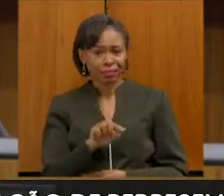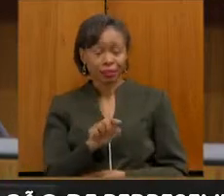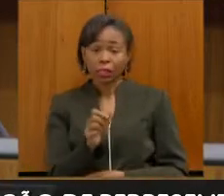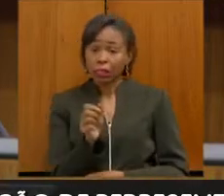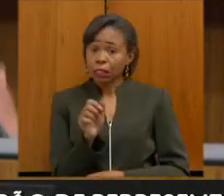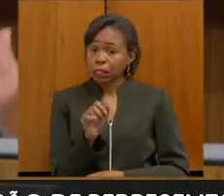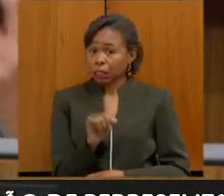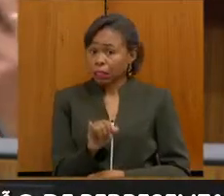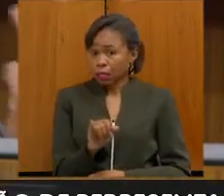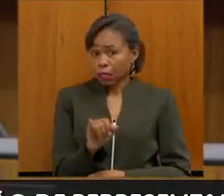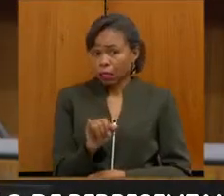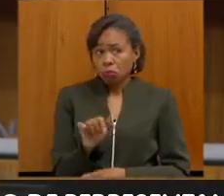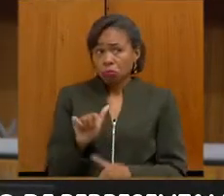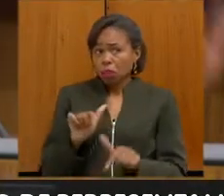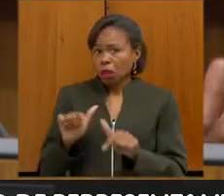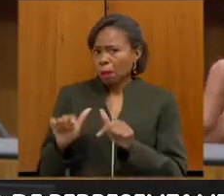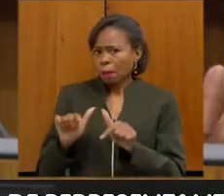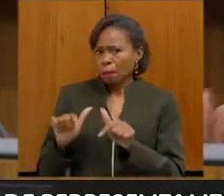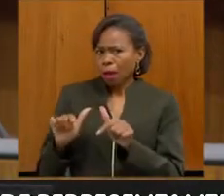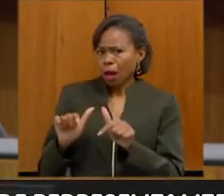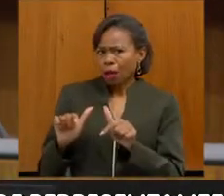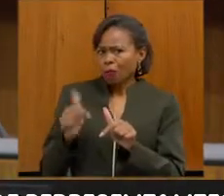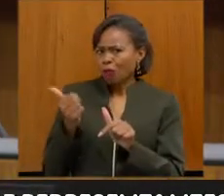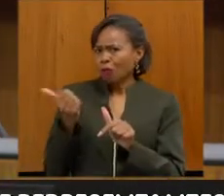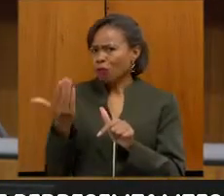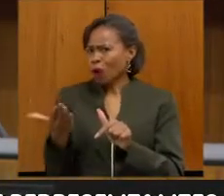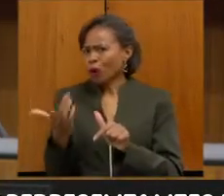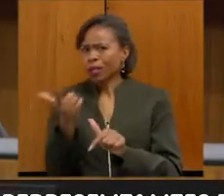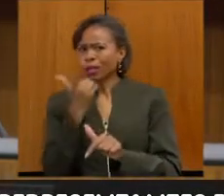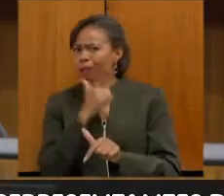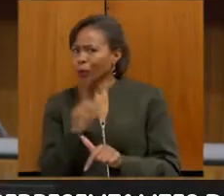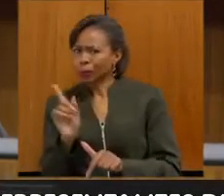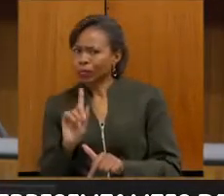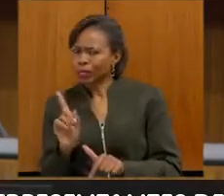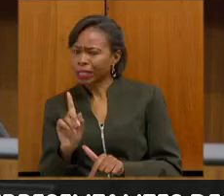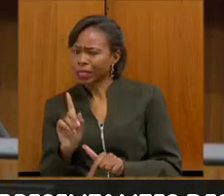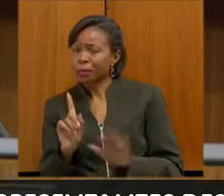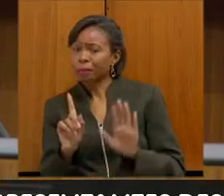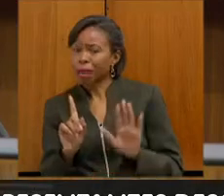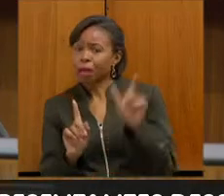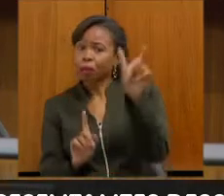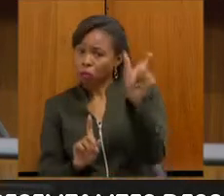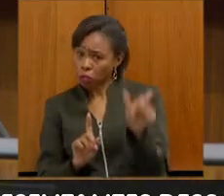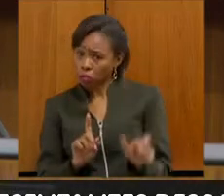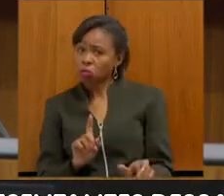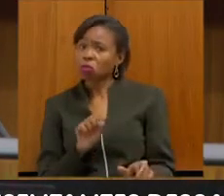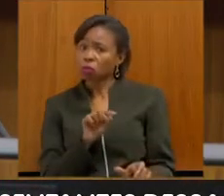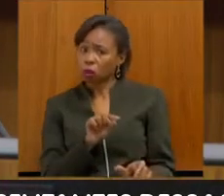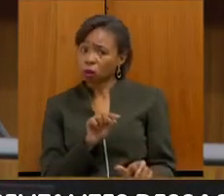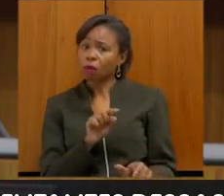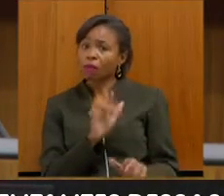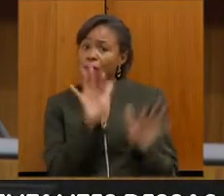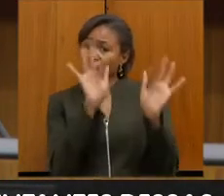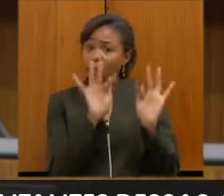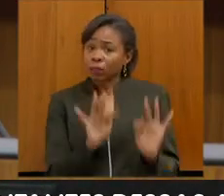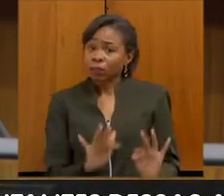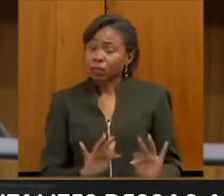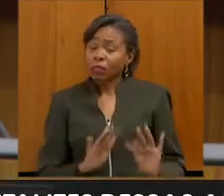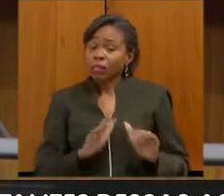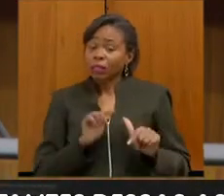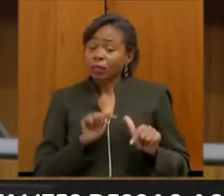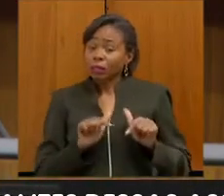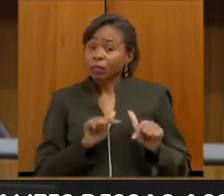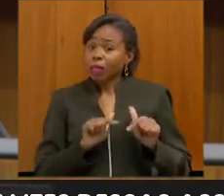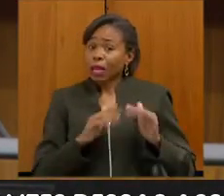conseguir um trabalho para a pessoa fora, ela pode se sentir feliz de trabalhar em casa. Minha